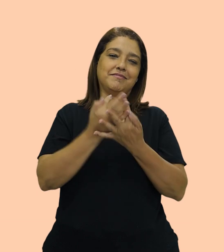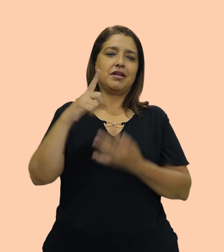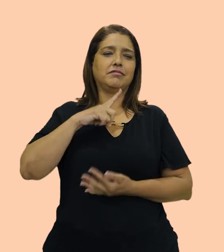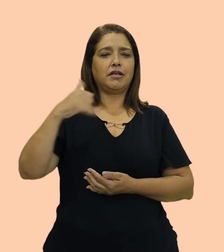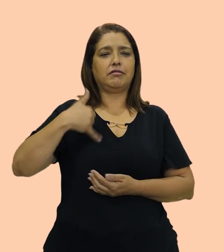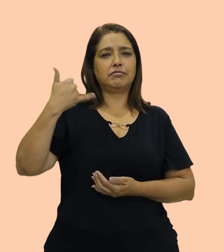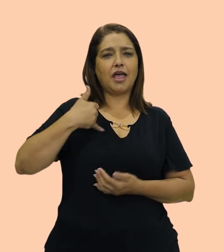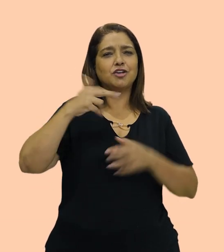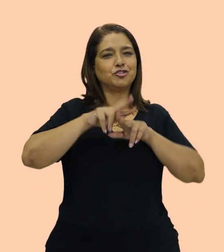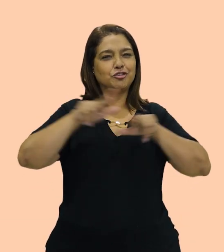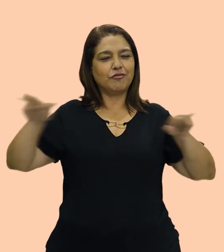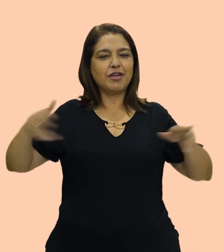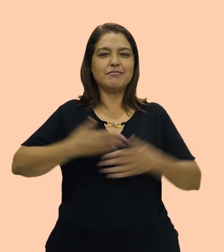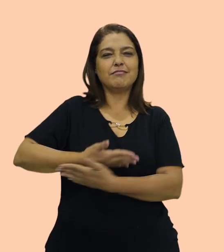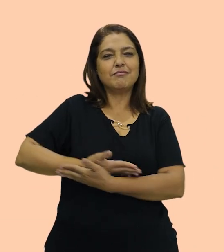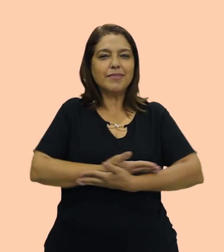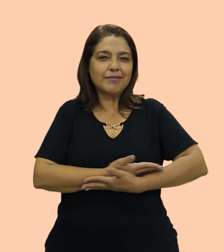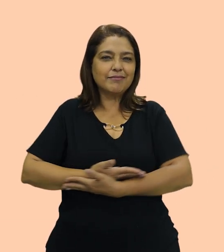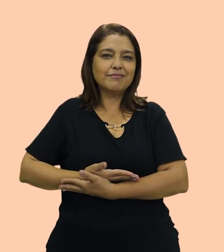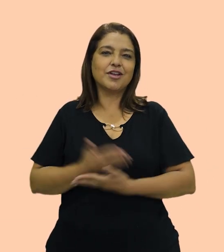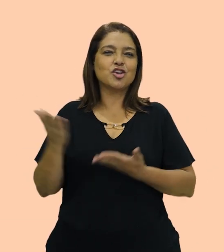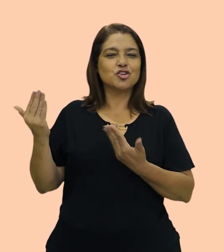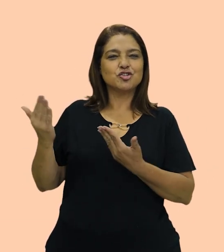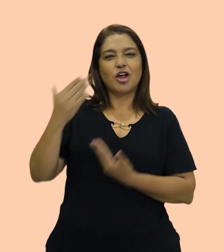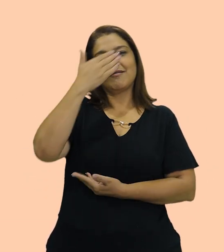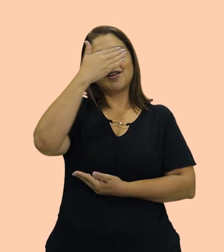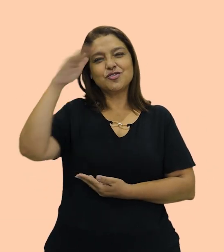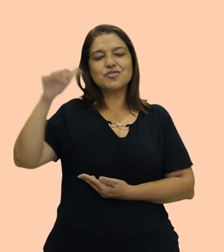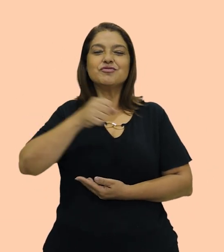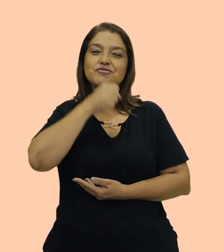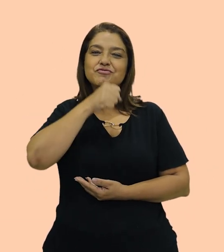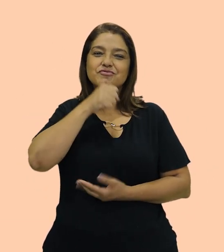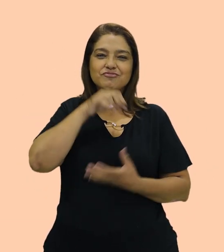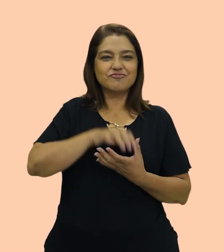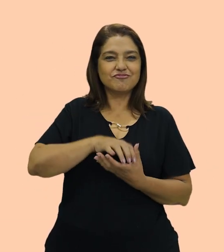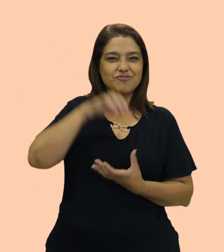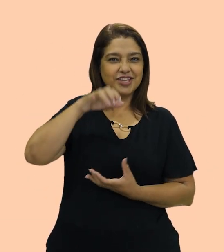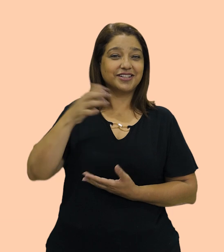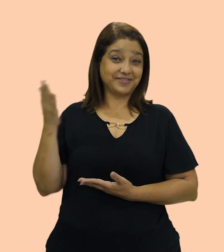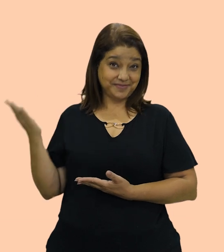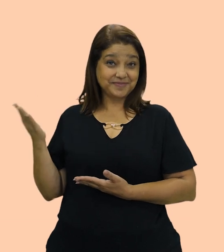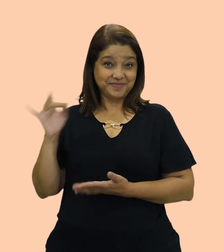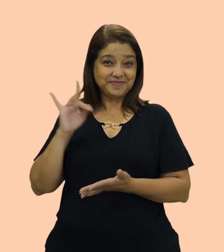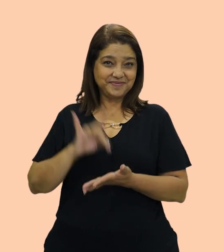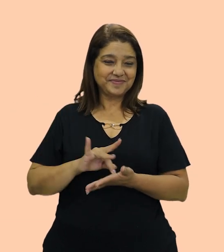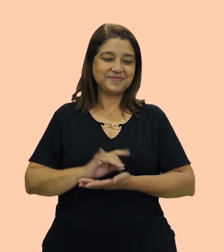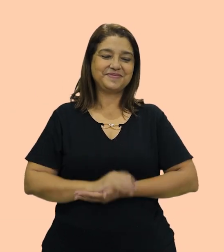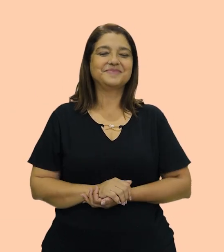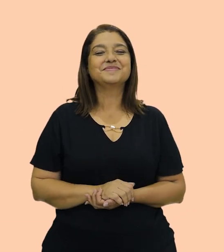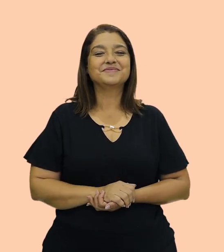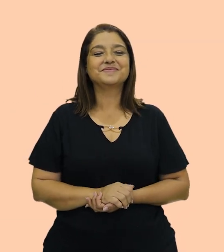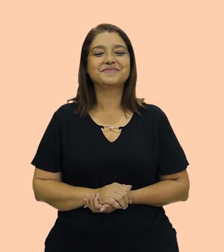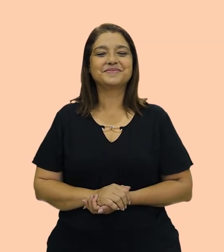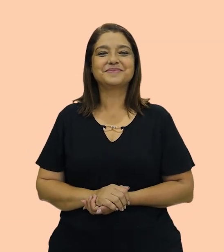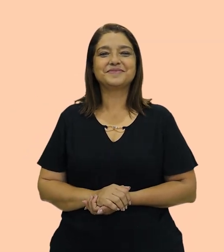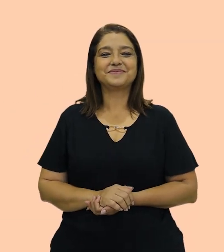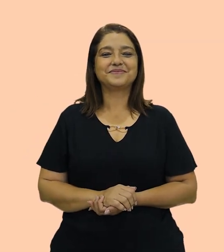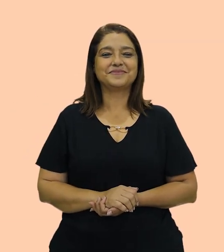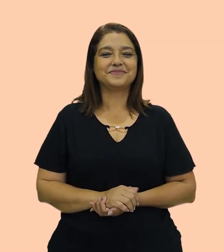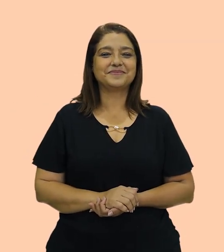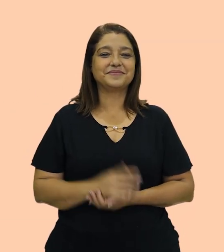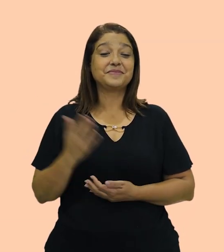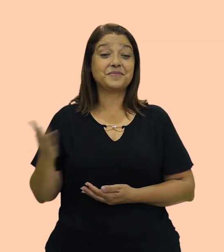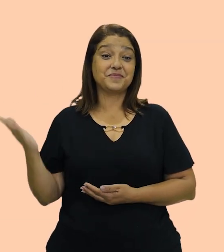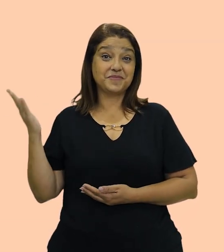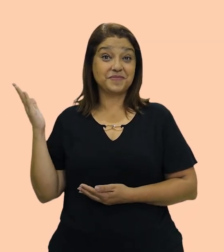Tem bebê, jovem, adulto, idoso. Verdade? Agora, family members.